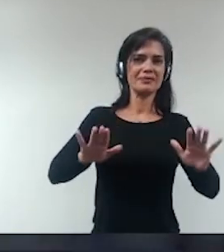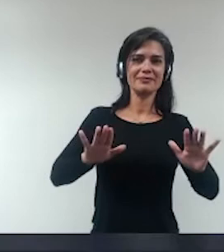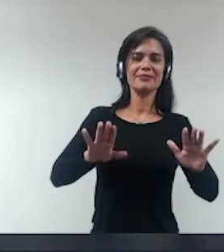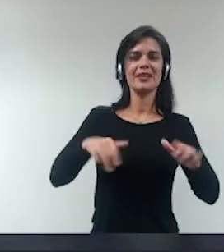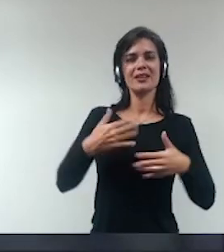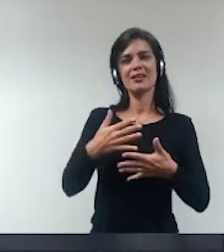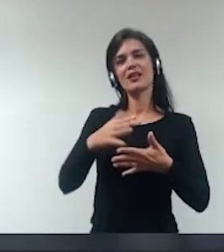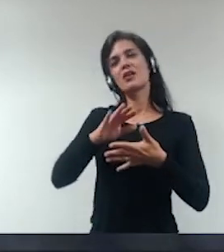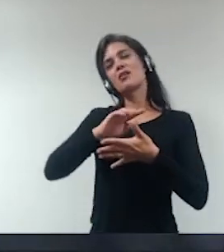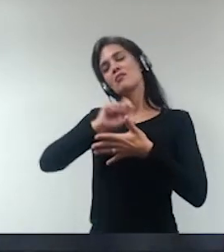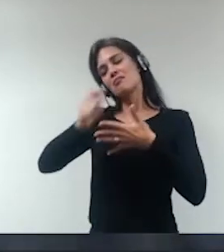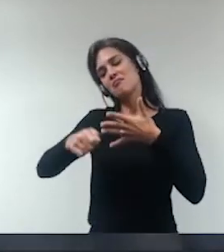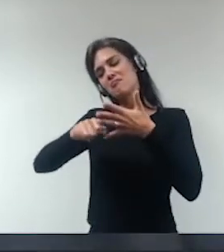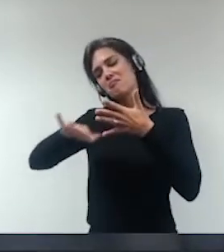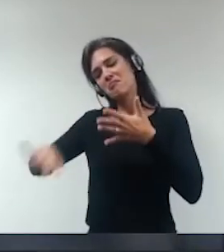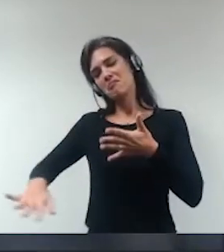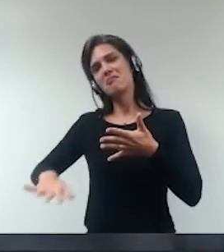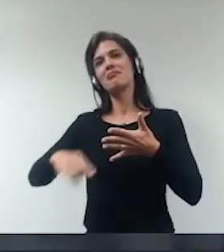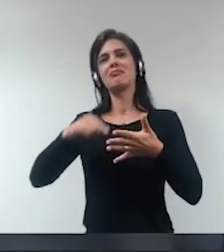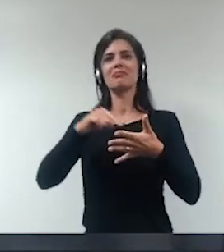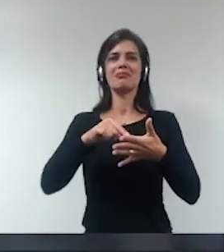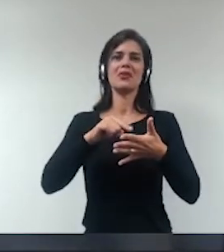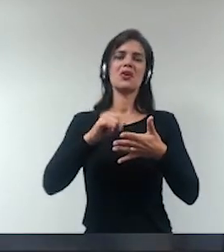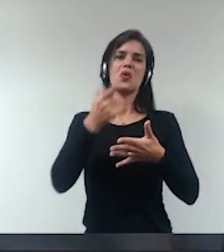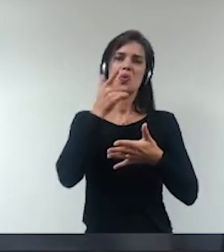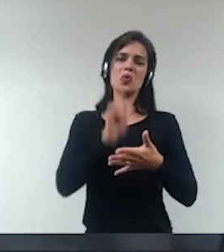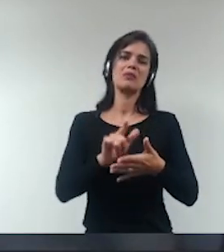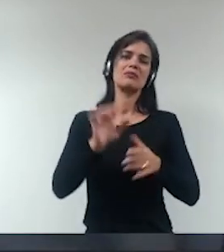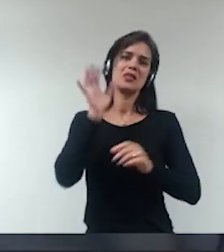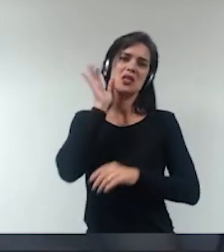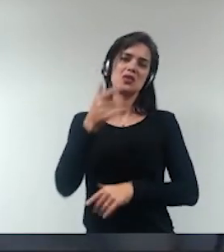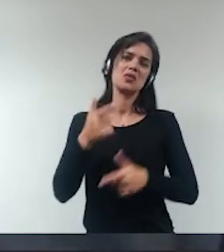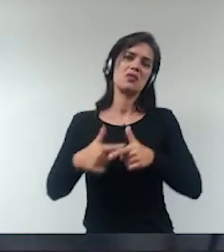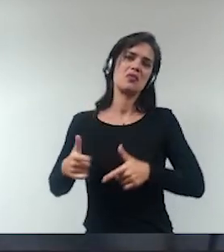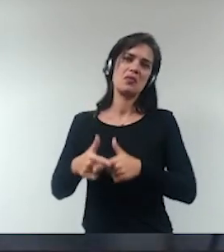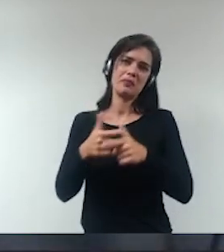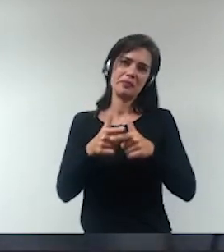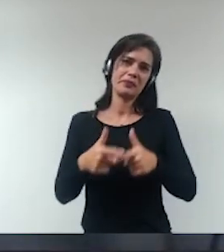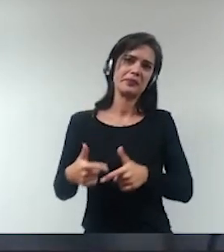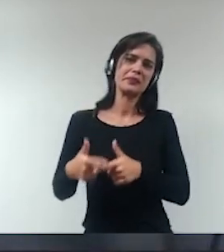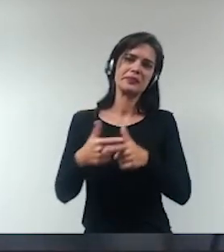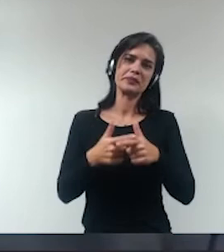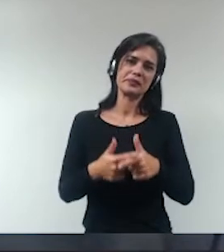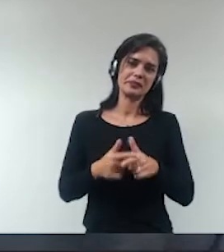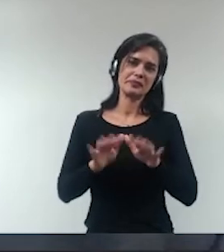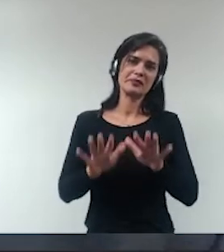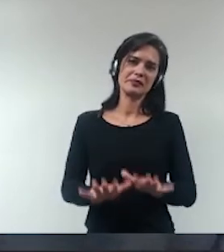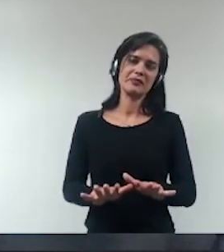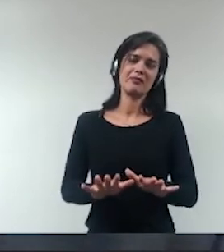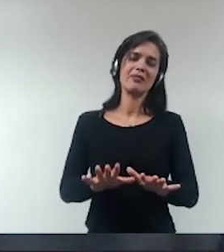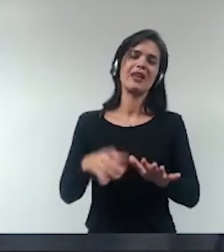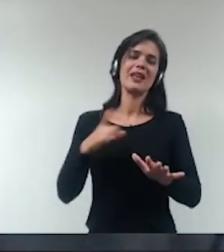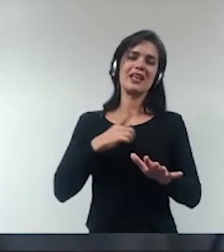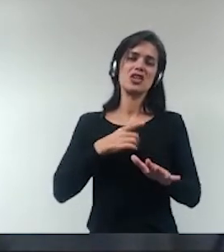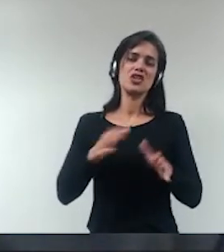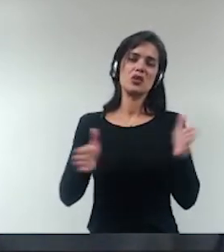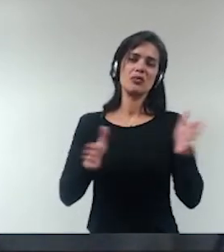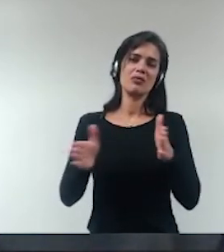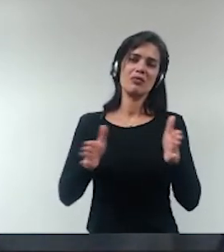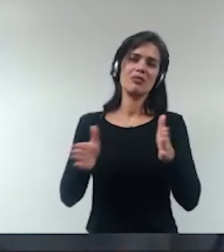jurisprudência do decreto da fase que rege a fazenda pública dos cinco anos microenal e isso